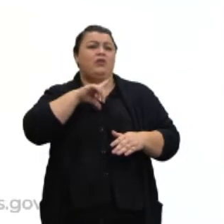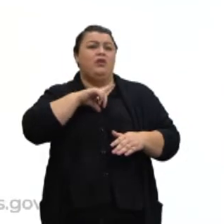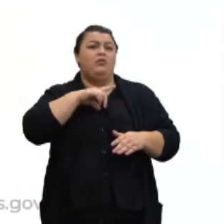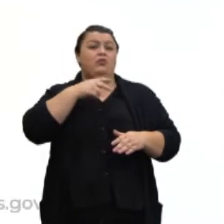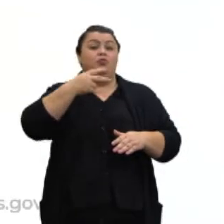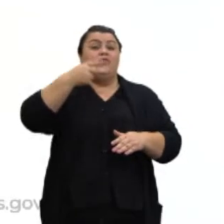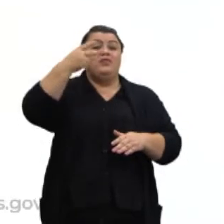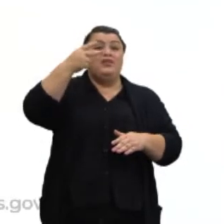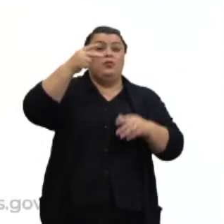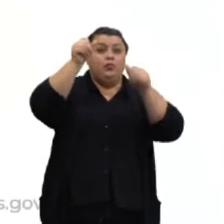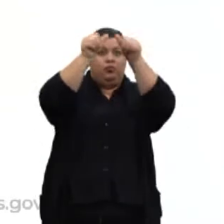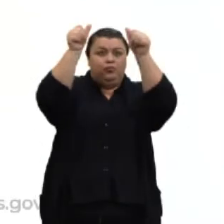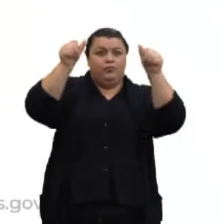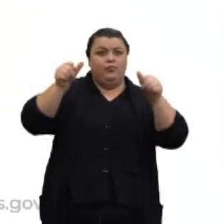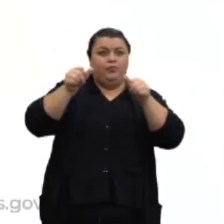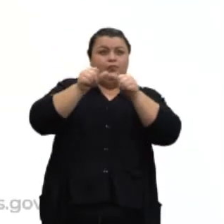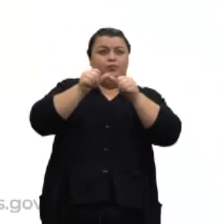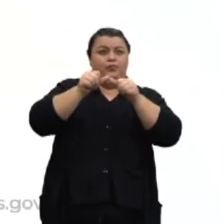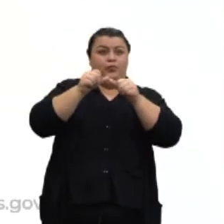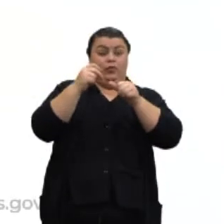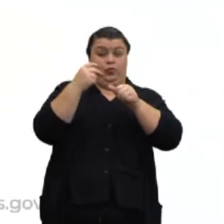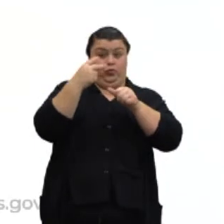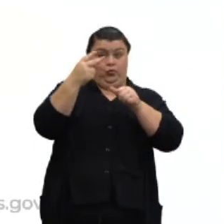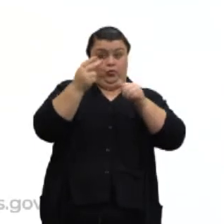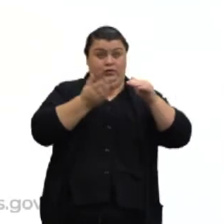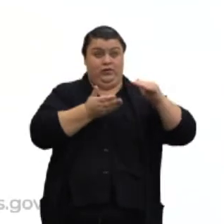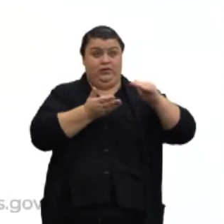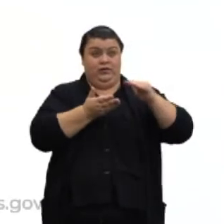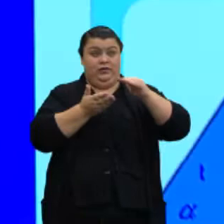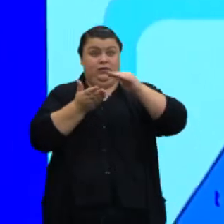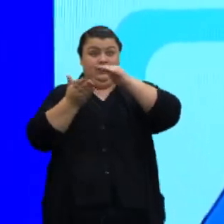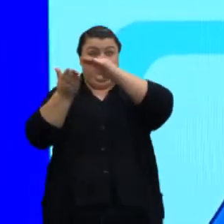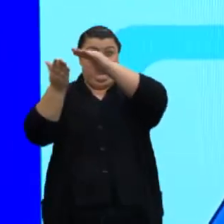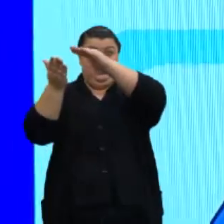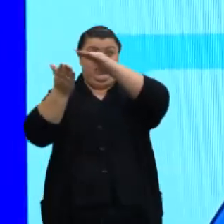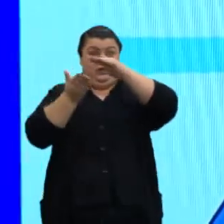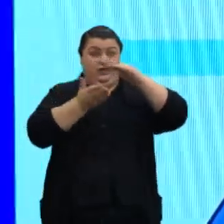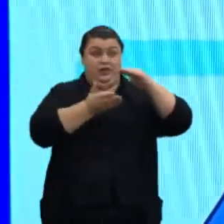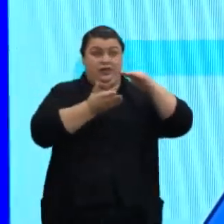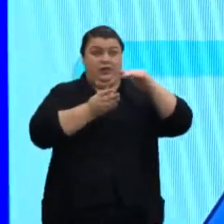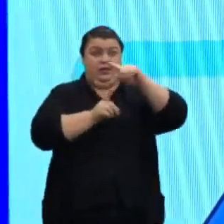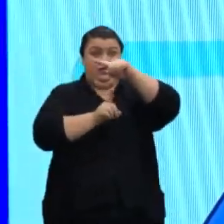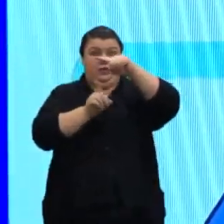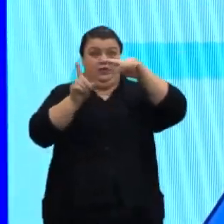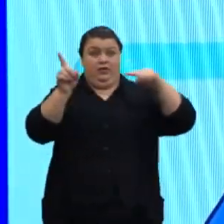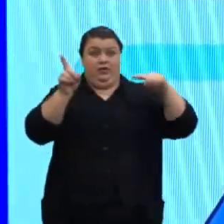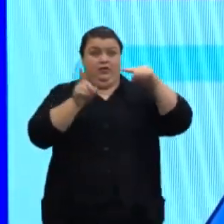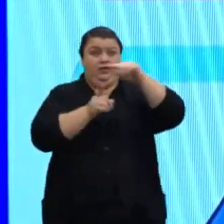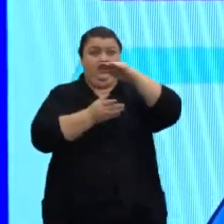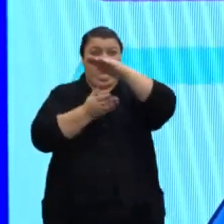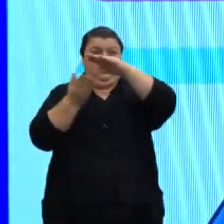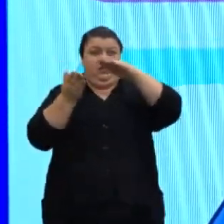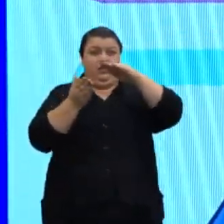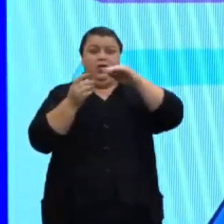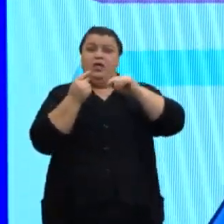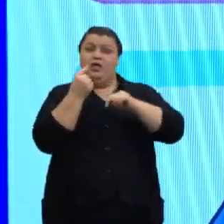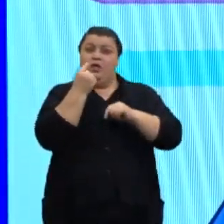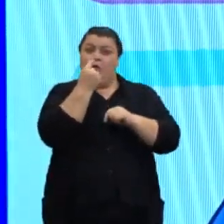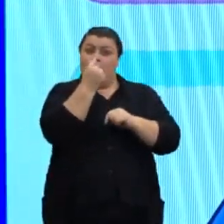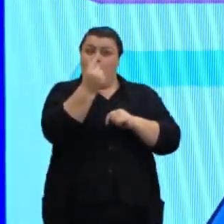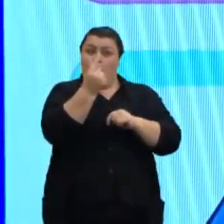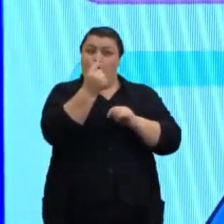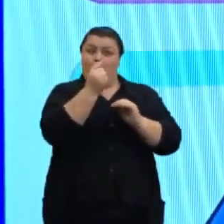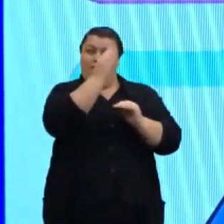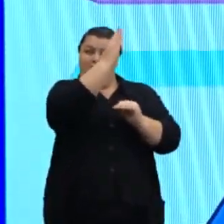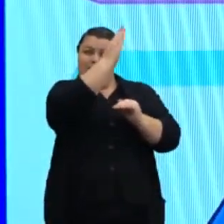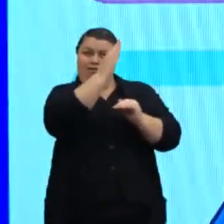desenho? Uma reta, duas retas reversas, né? Duas retas reversas, que uma reta